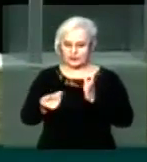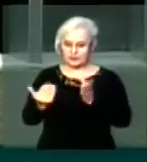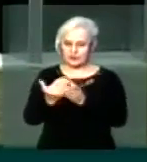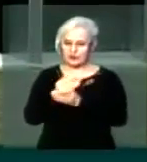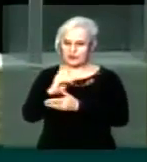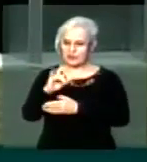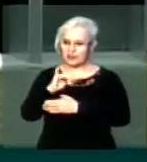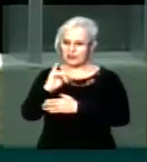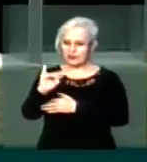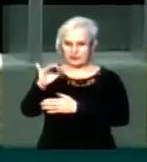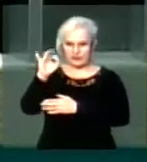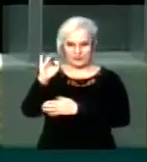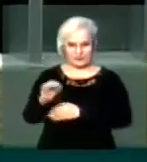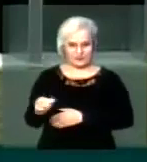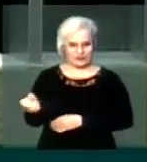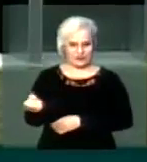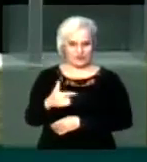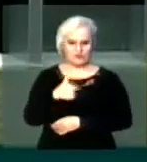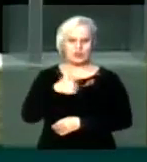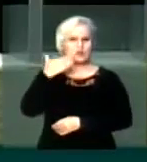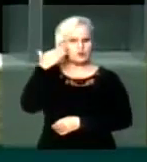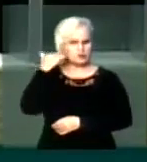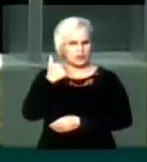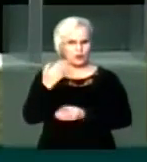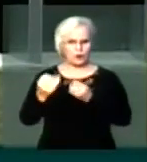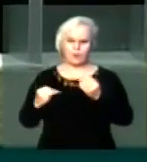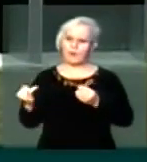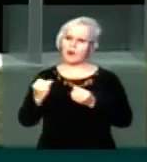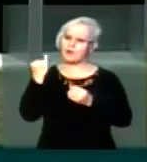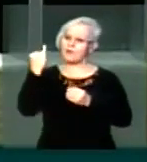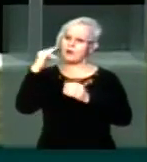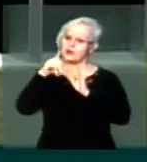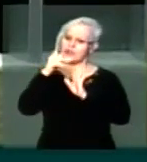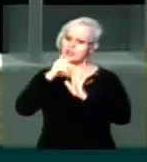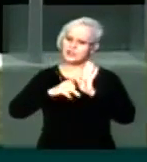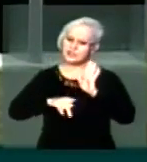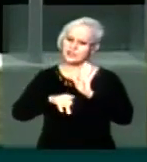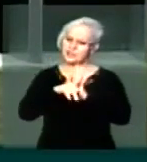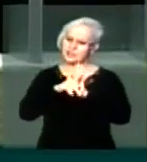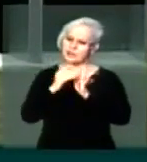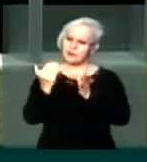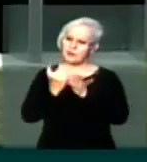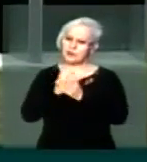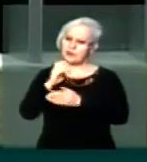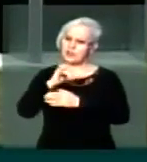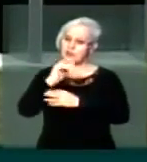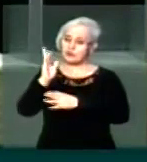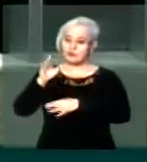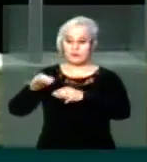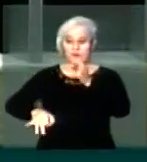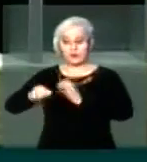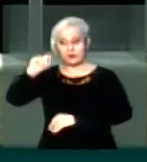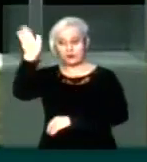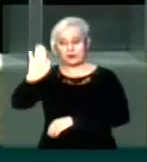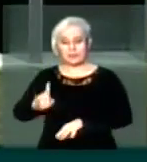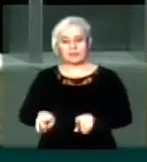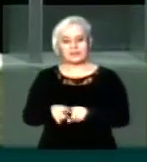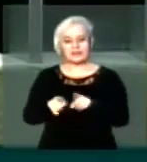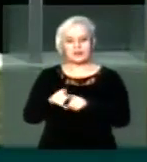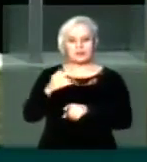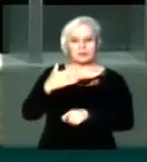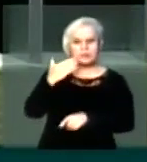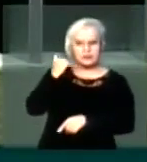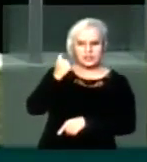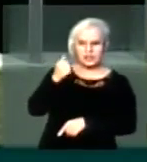Civil e sei da importância dele para a justiça brasileira e sei também do trabalho destacado que o V.